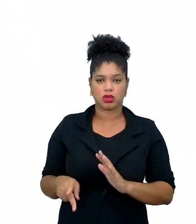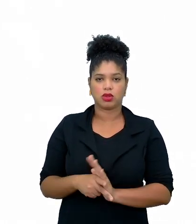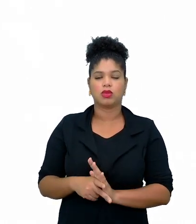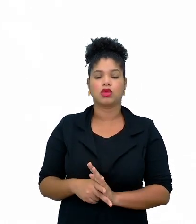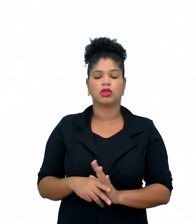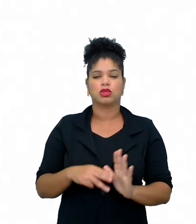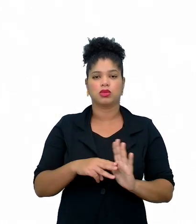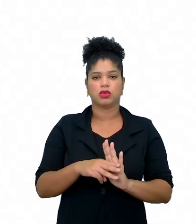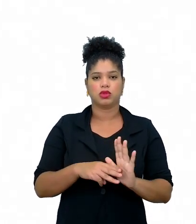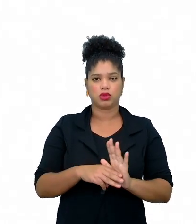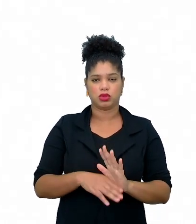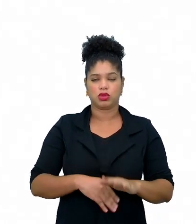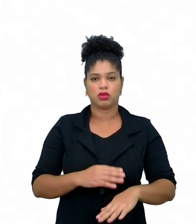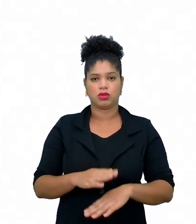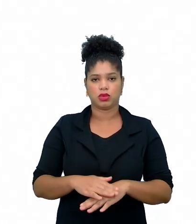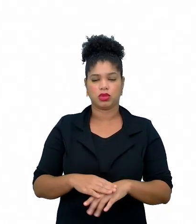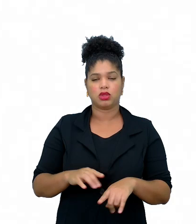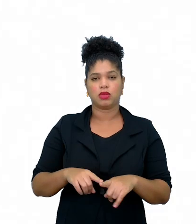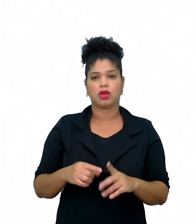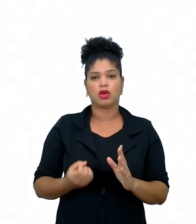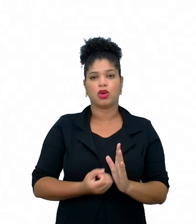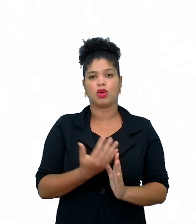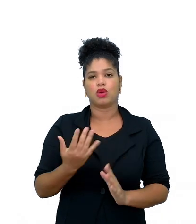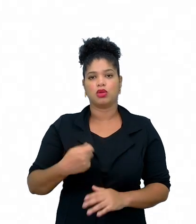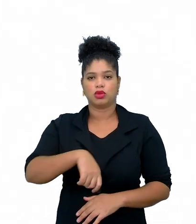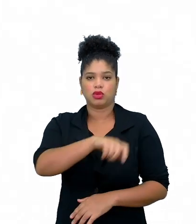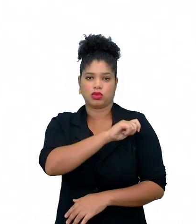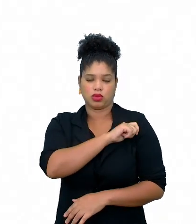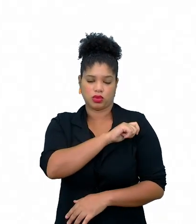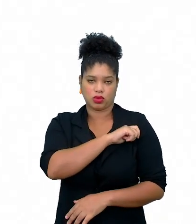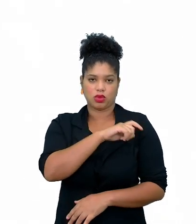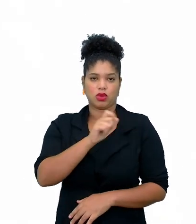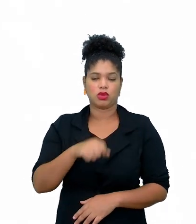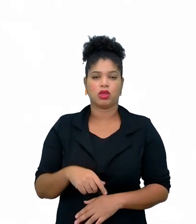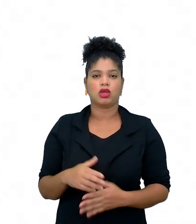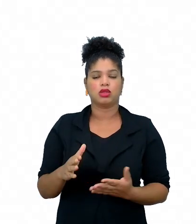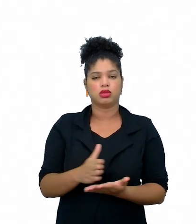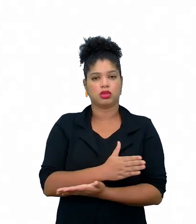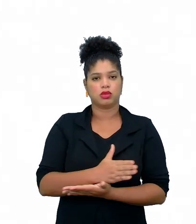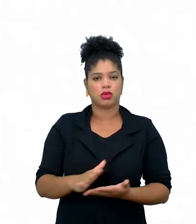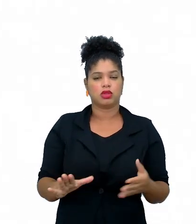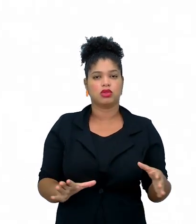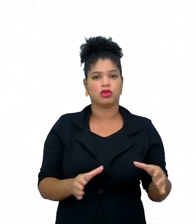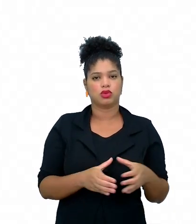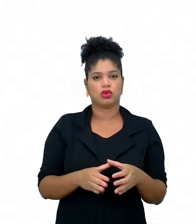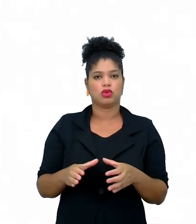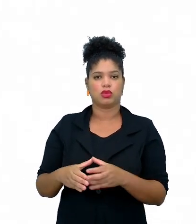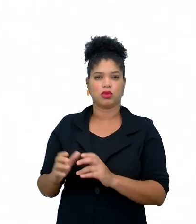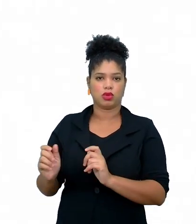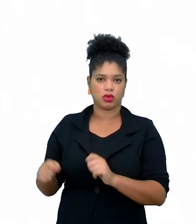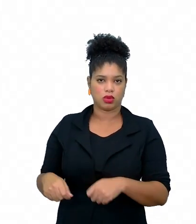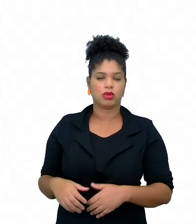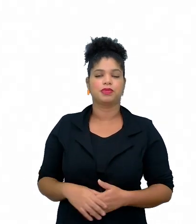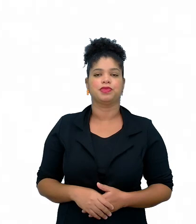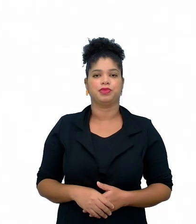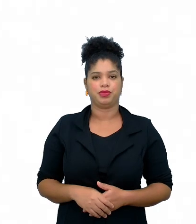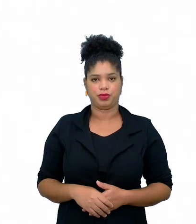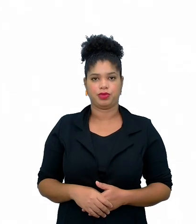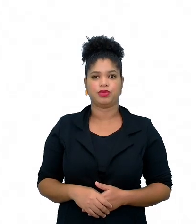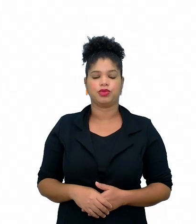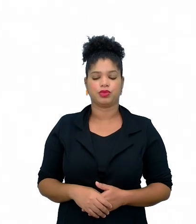metodologia, a quantidade de alunos para que ele possa dividir em grupos, né, as estações,